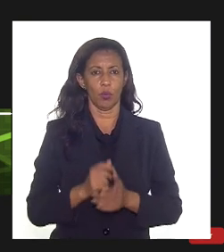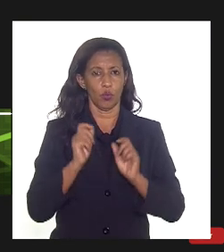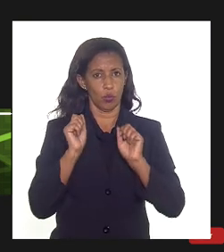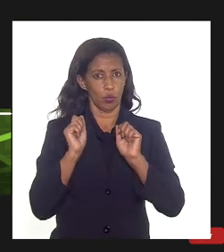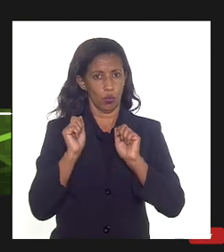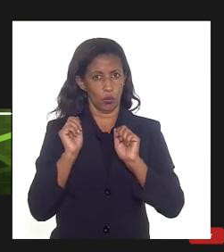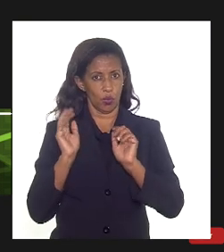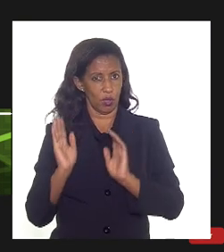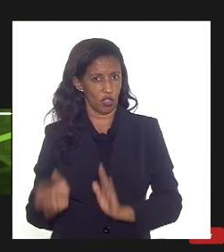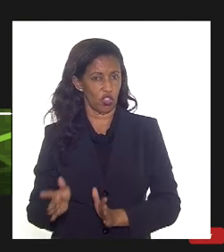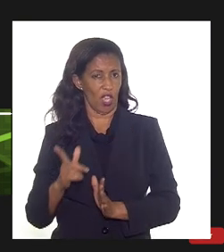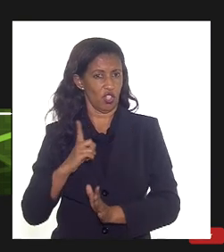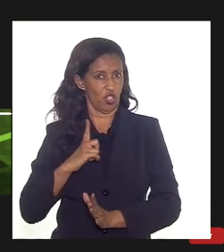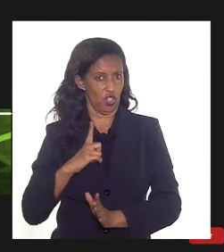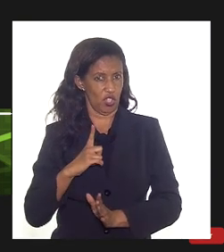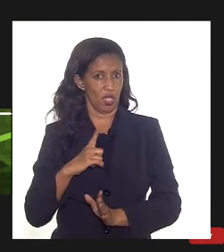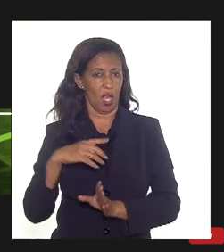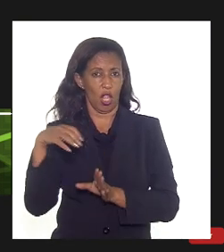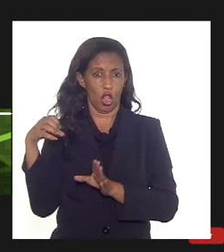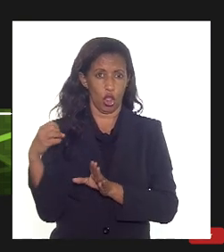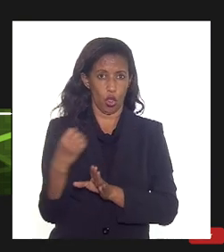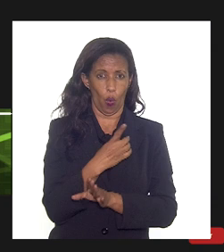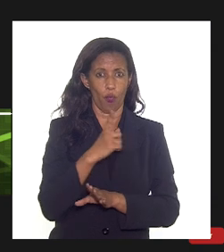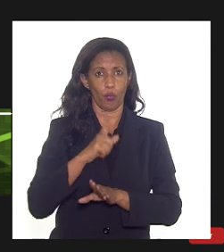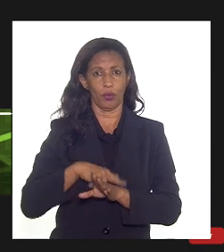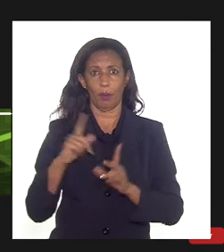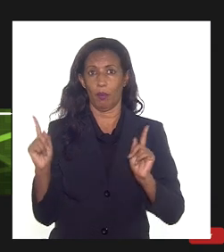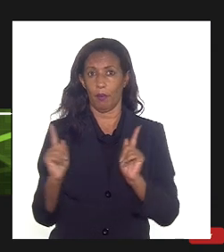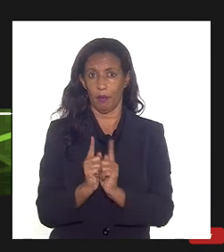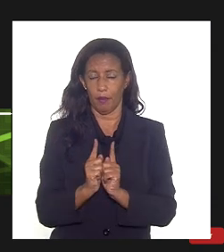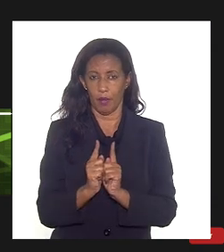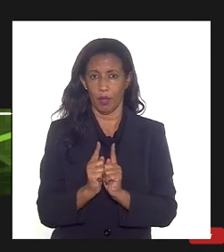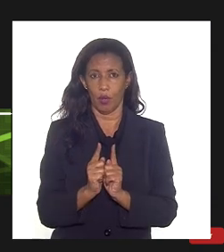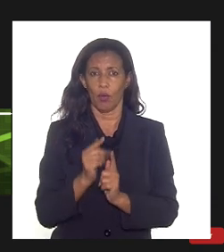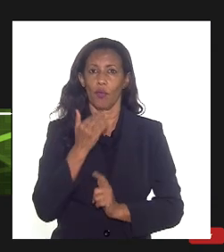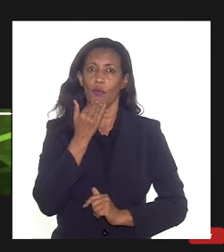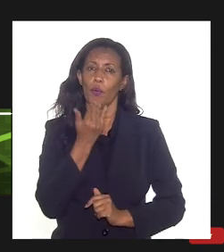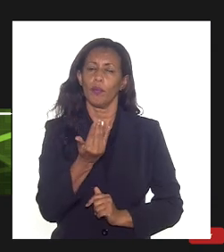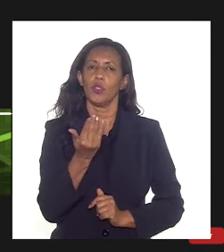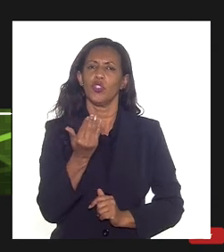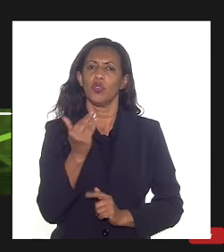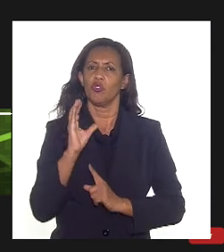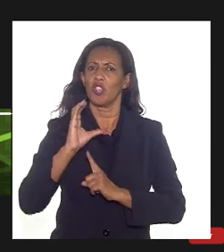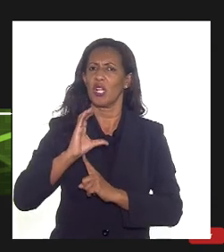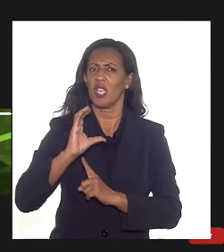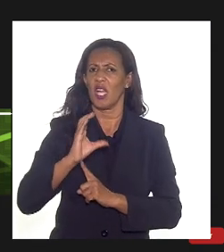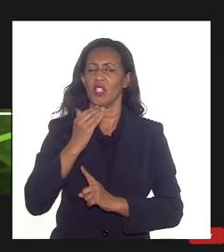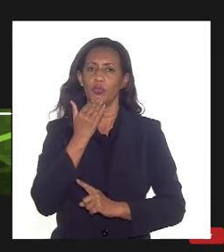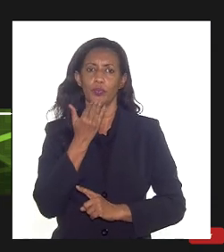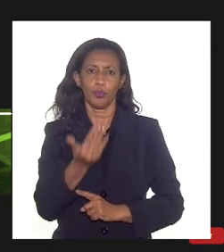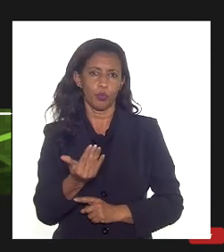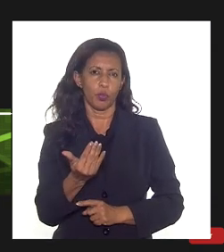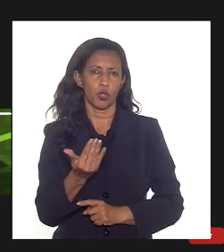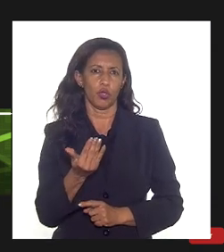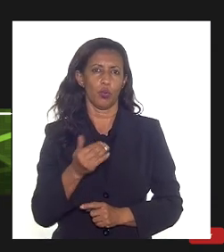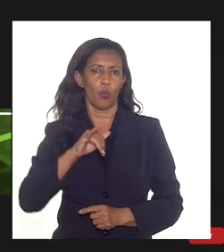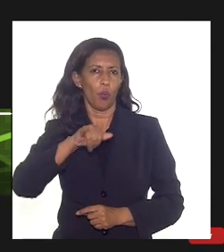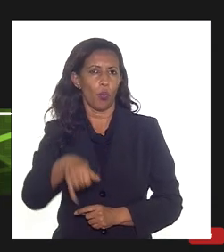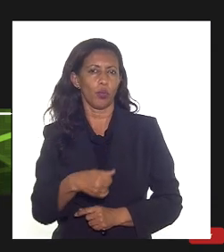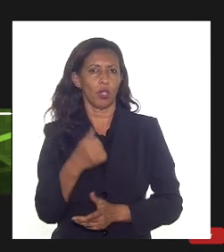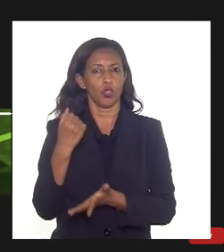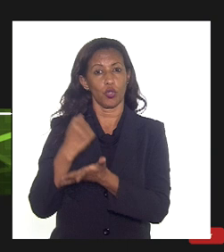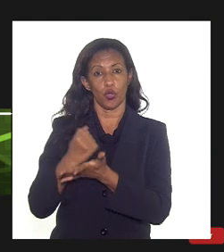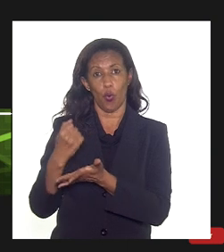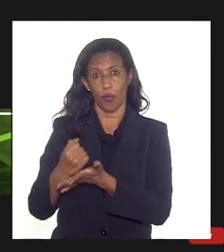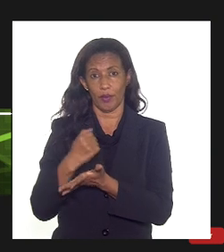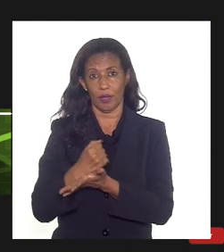lançamos um produto novo com duração bem mais curta esse foi o pedido de alguns clientes que planejavam ter a possibilidade de contratar